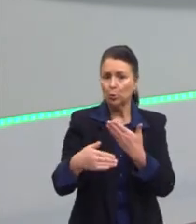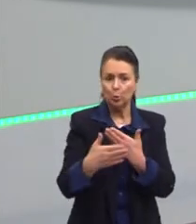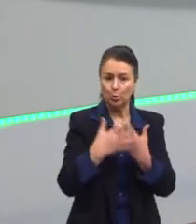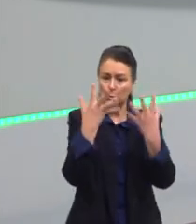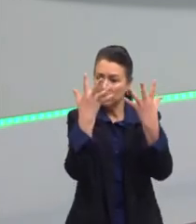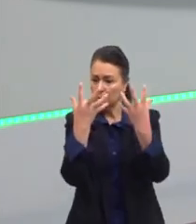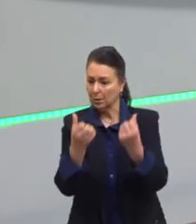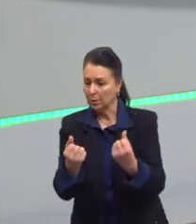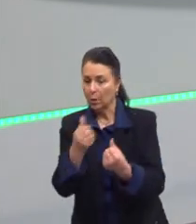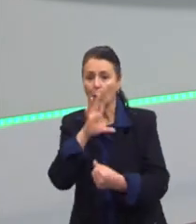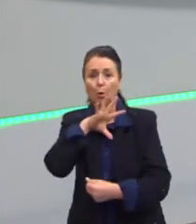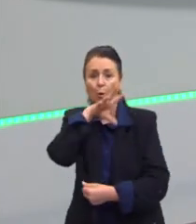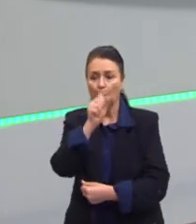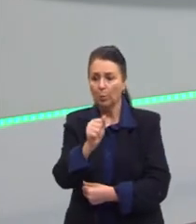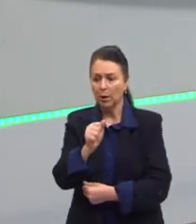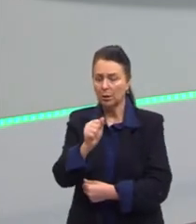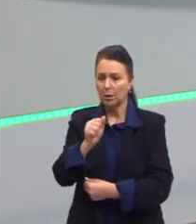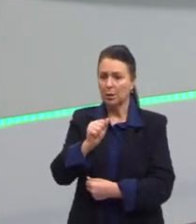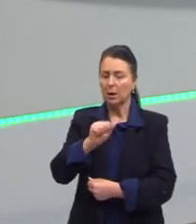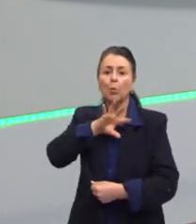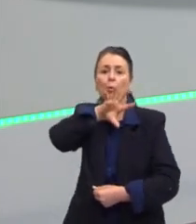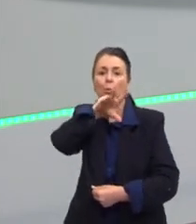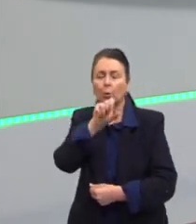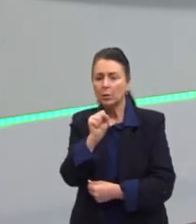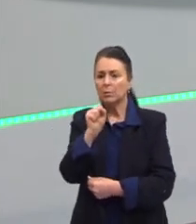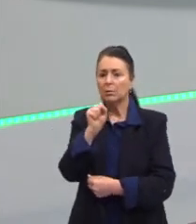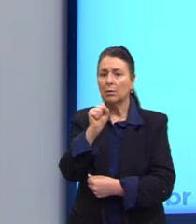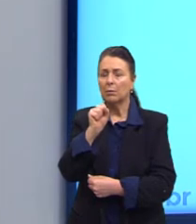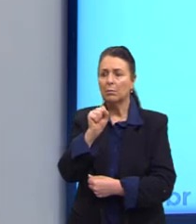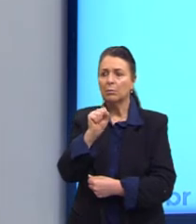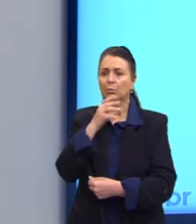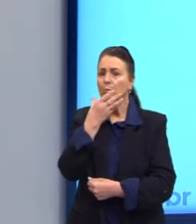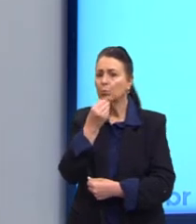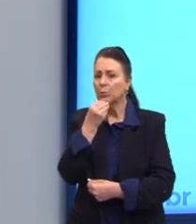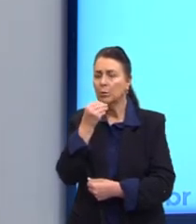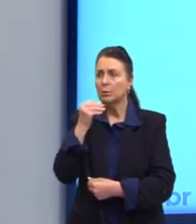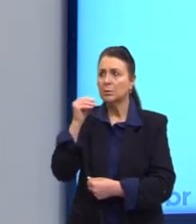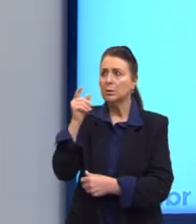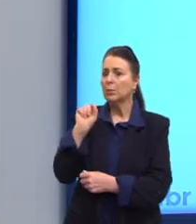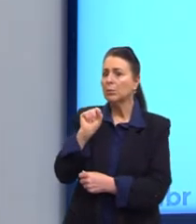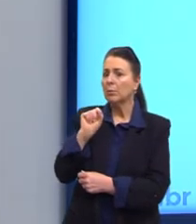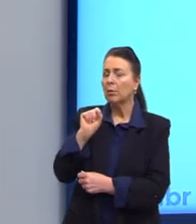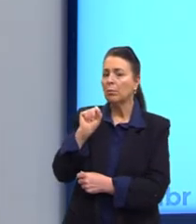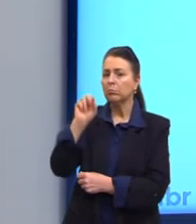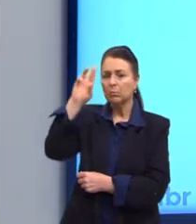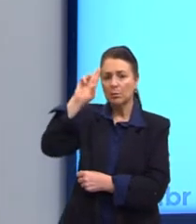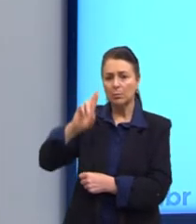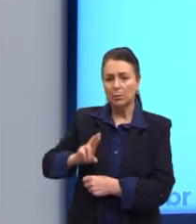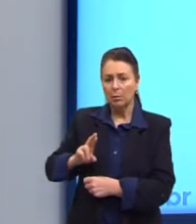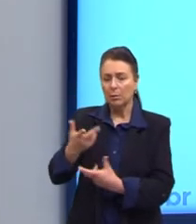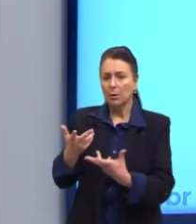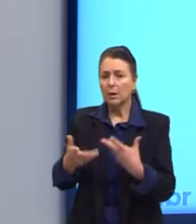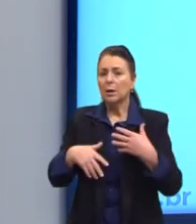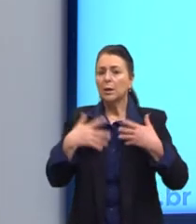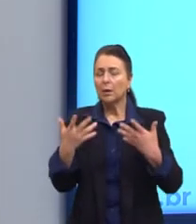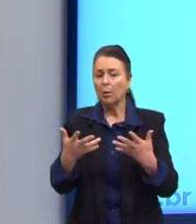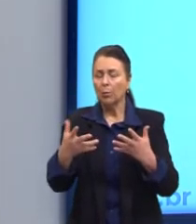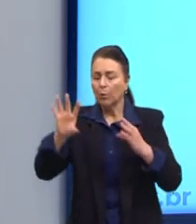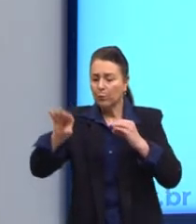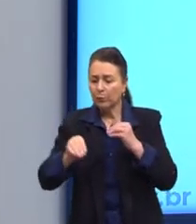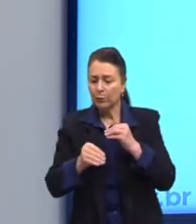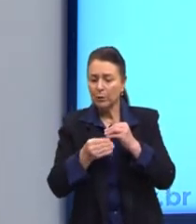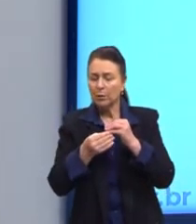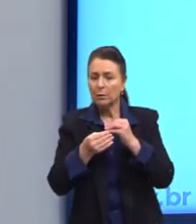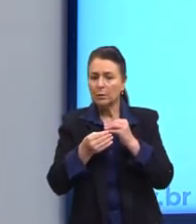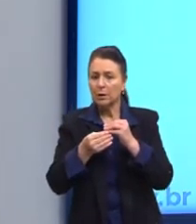é um animal racional. Então tem um termo, tem uma proposição que eu vou emitir um juízo, eu vou acrescentar a esse